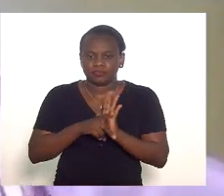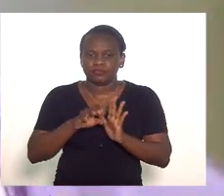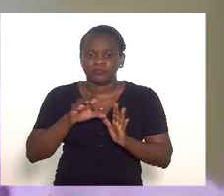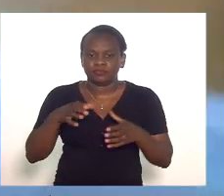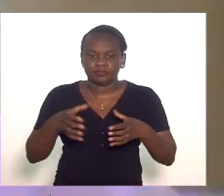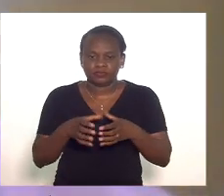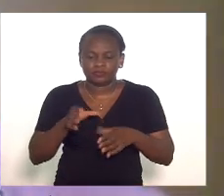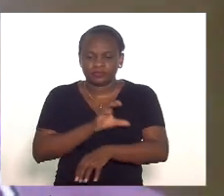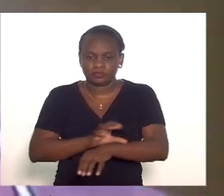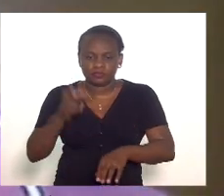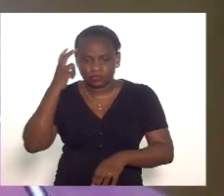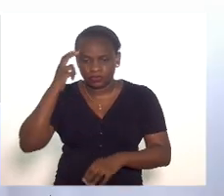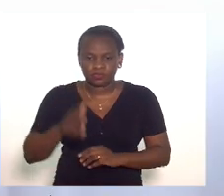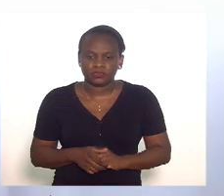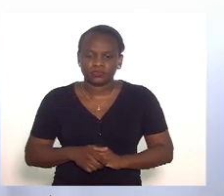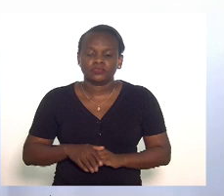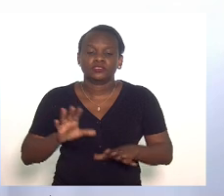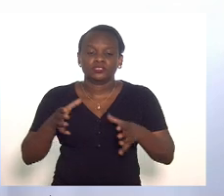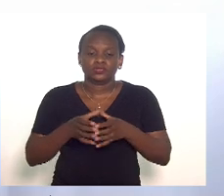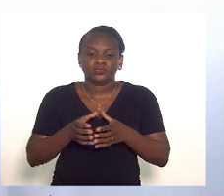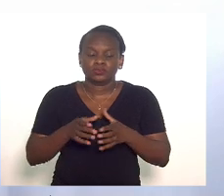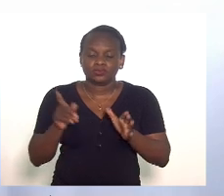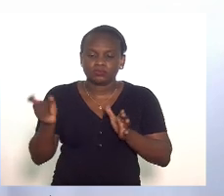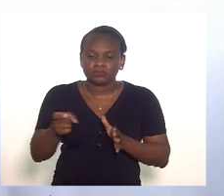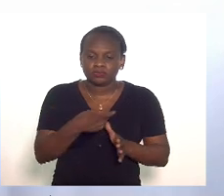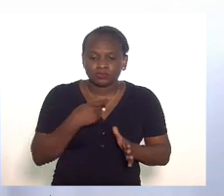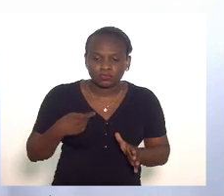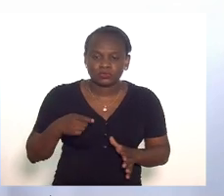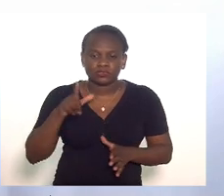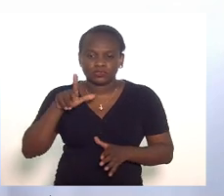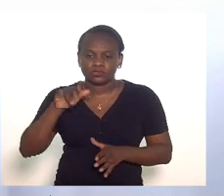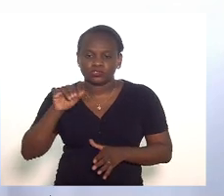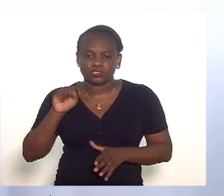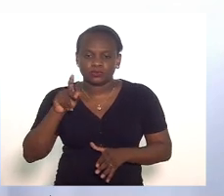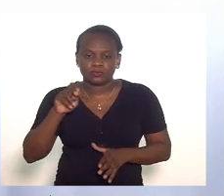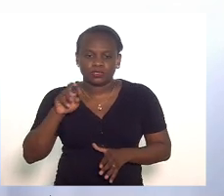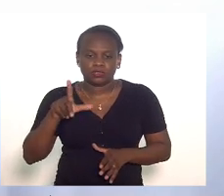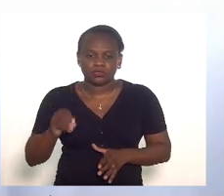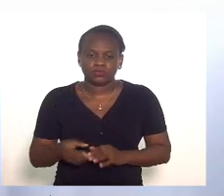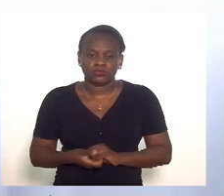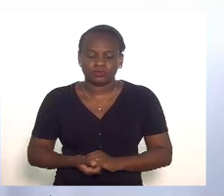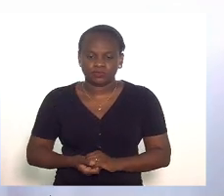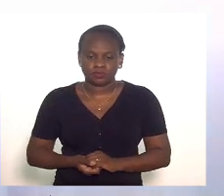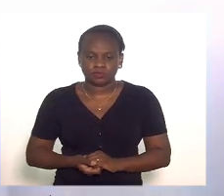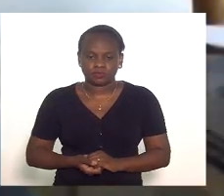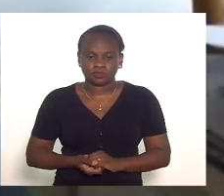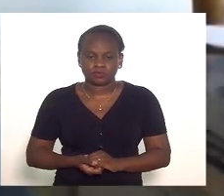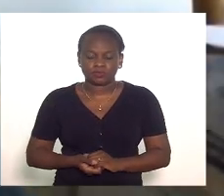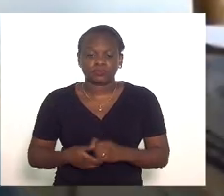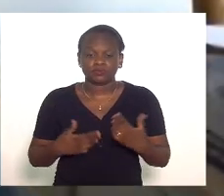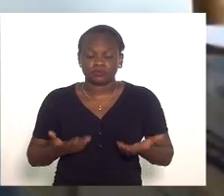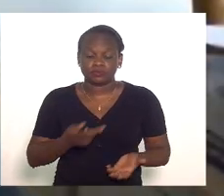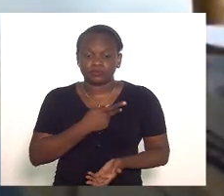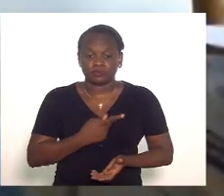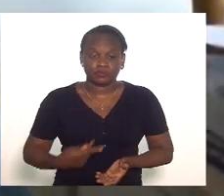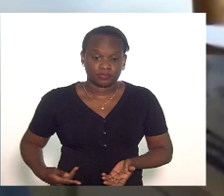de Cultura pela Comissão de Tributação deputado Luiz Paulo senhora presidente